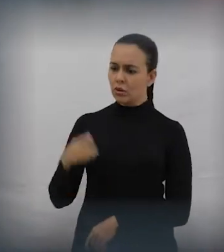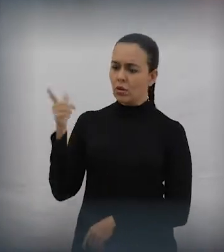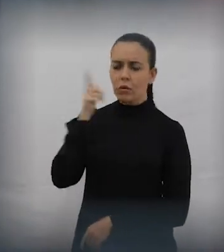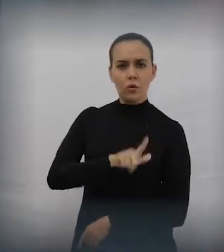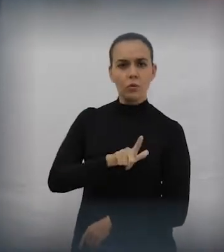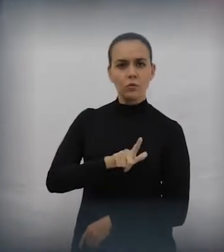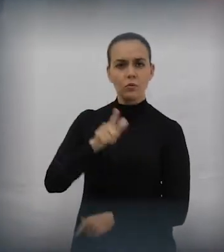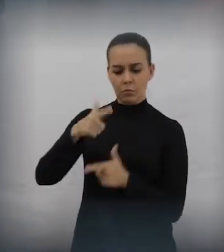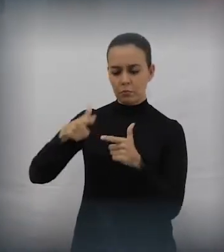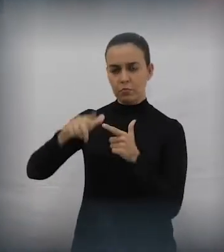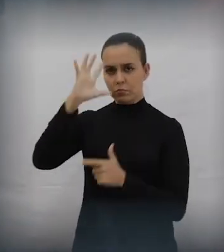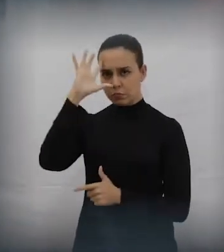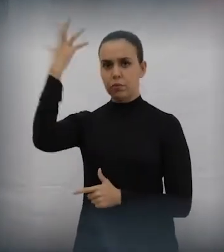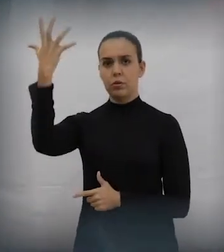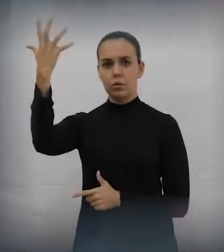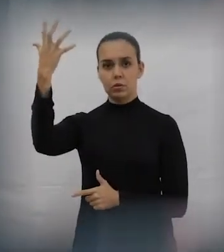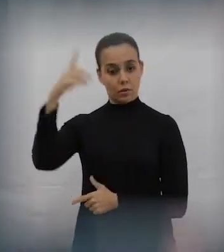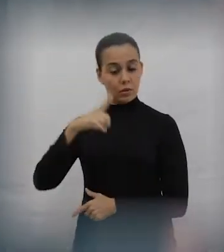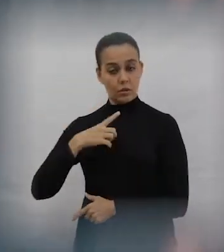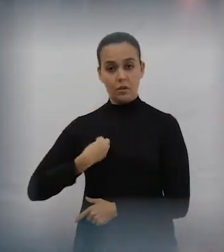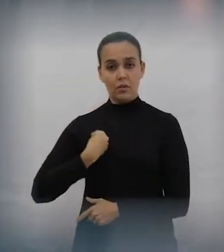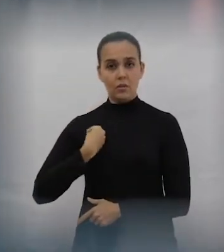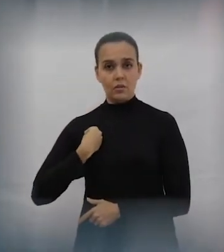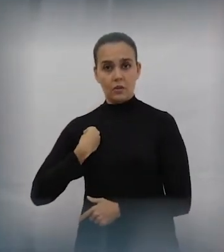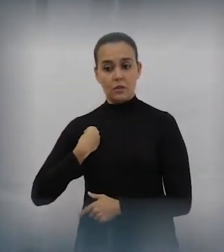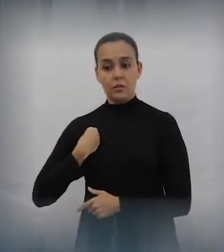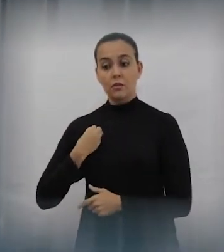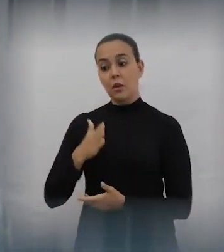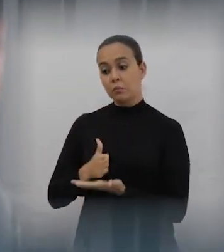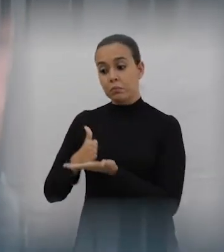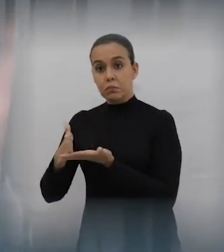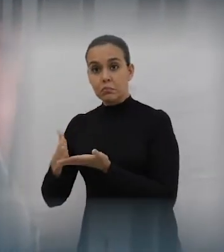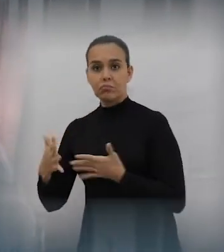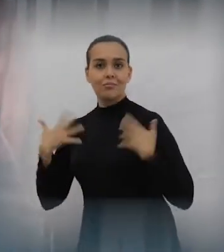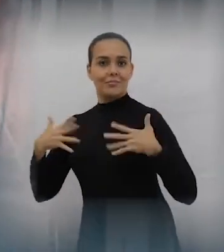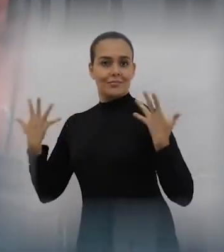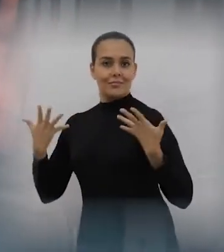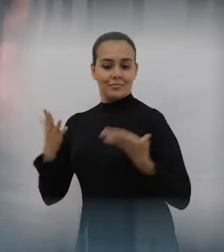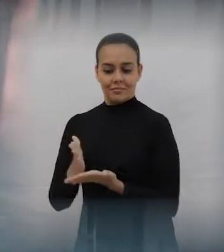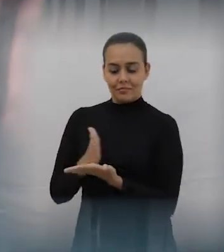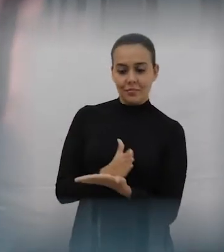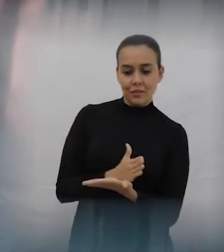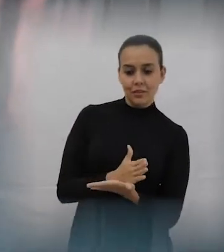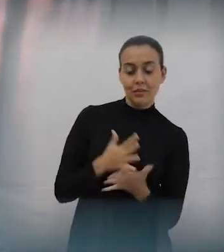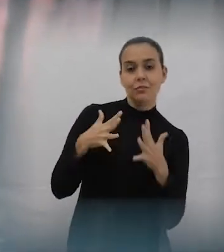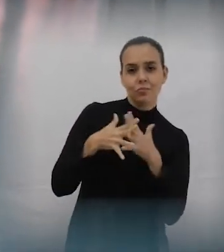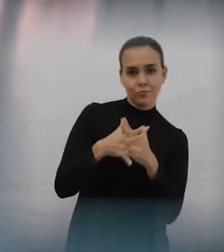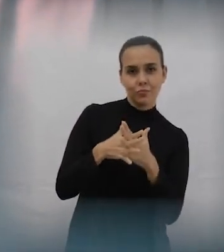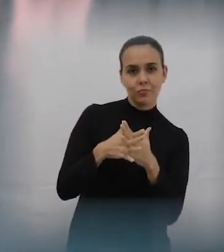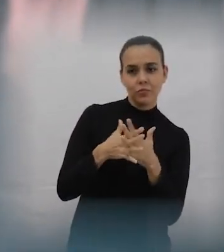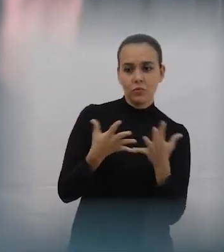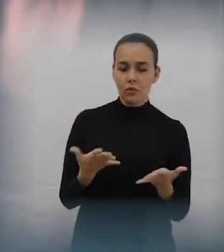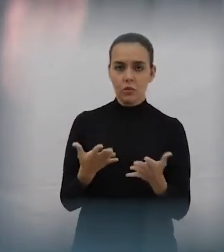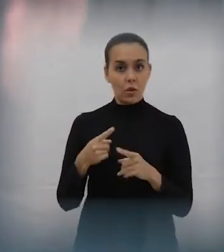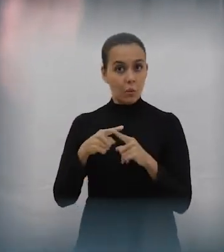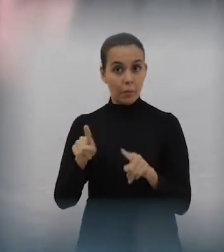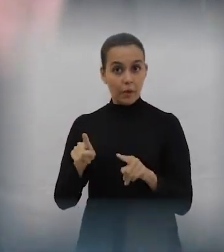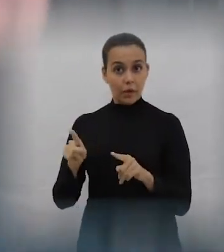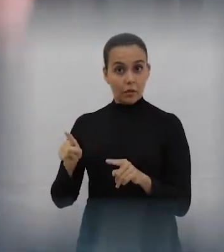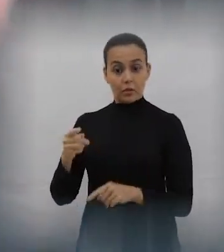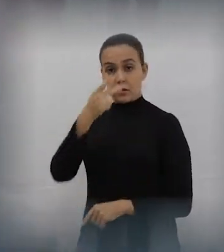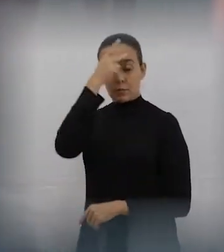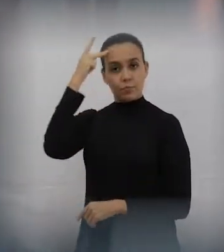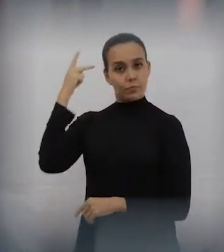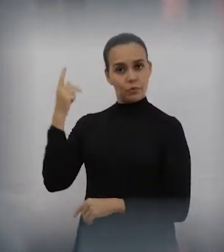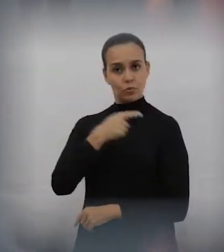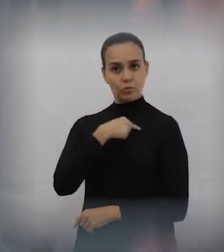alegrias, Tem alegrias e tristezas, tem momentos suaves e momentos turbulentos. E eles não veem os momentos turbulentos como um